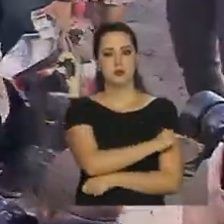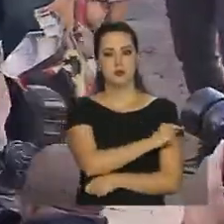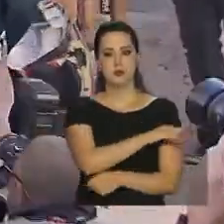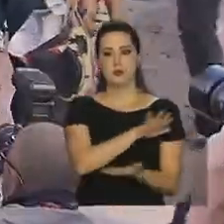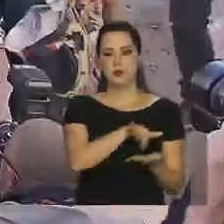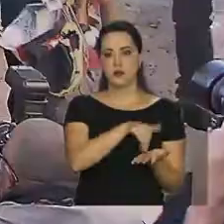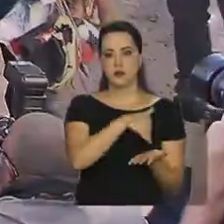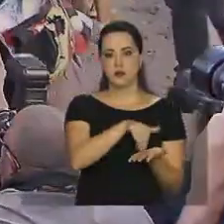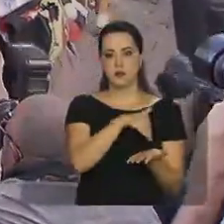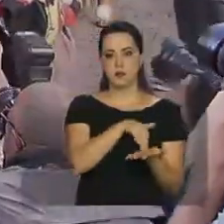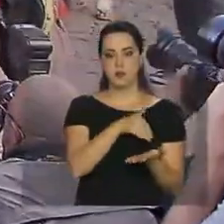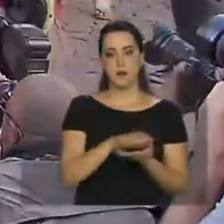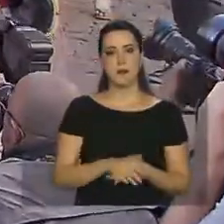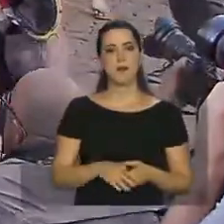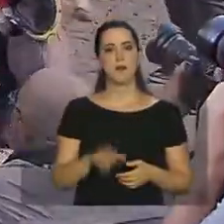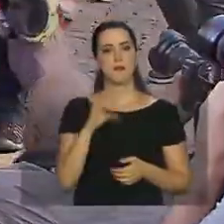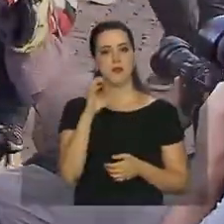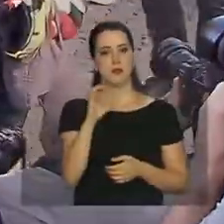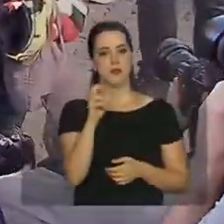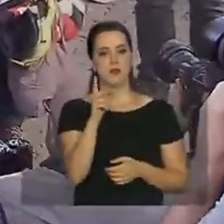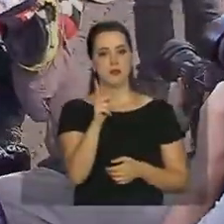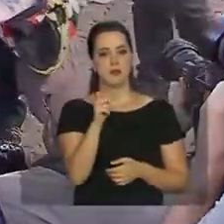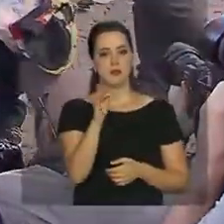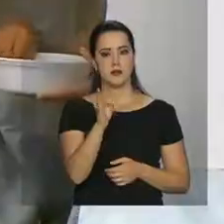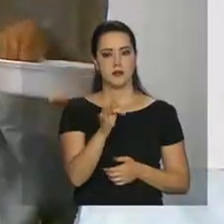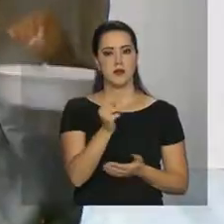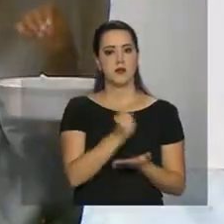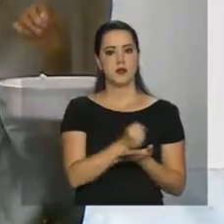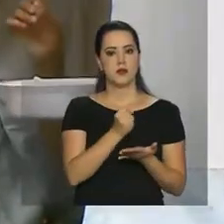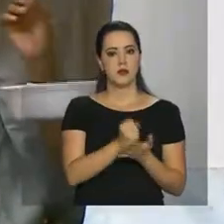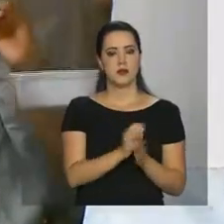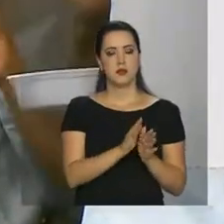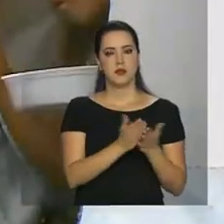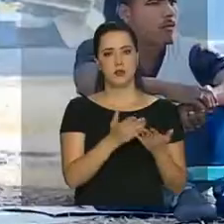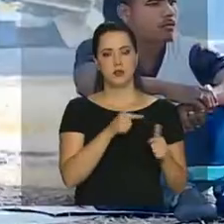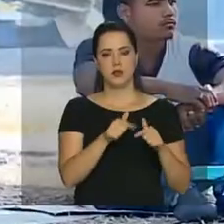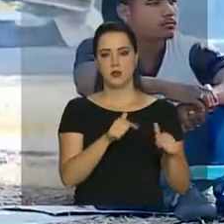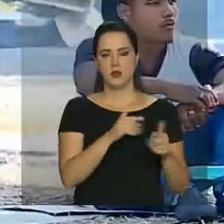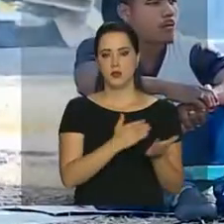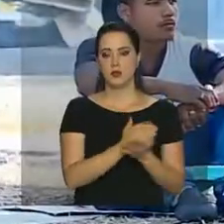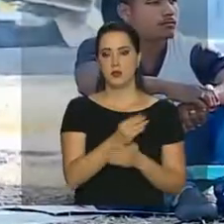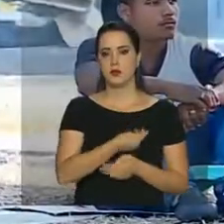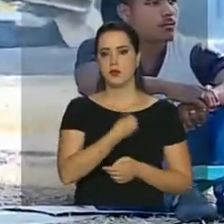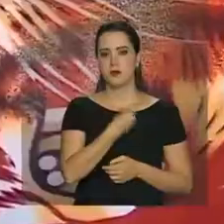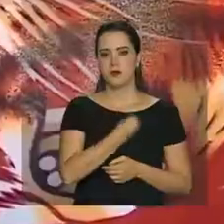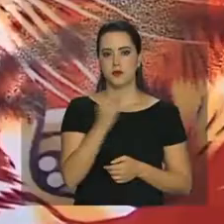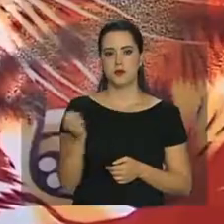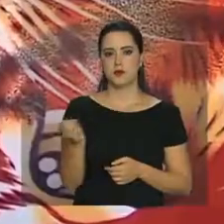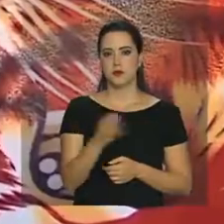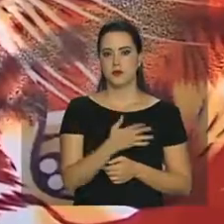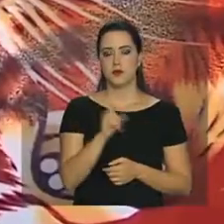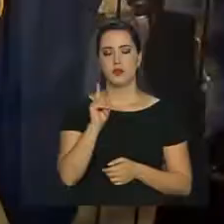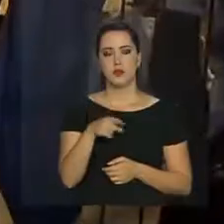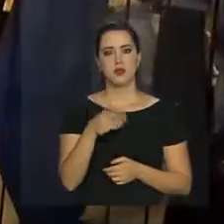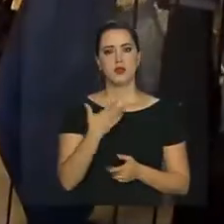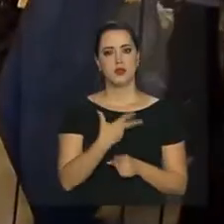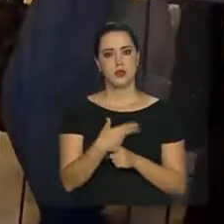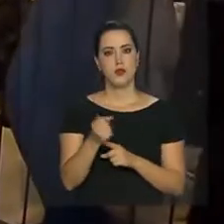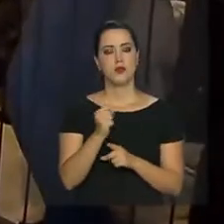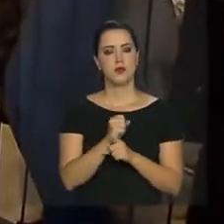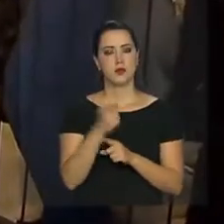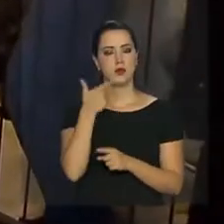registrados, recebendo CPF e carteira de trabalho para começar uma vida nova. O que já vem sendo